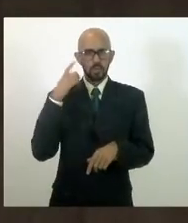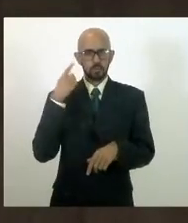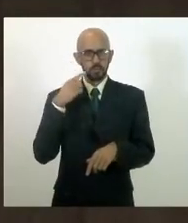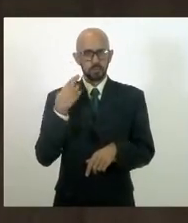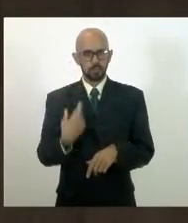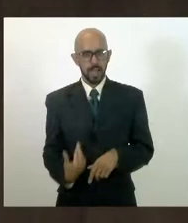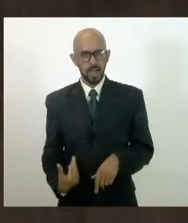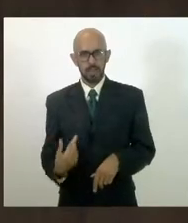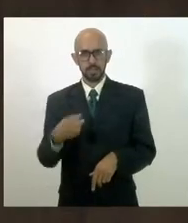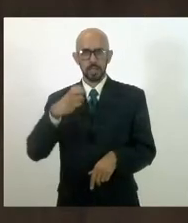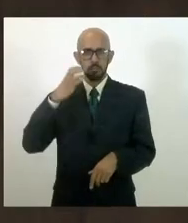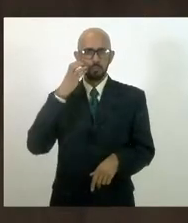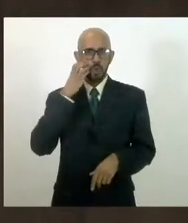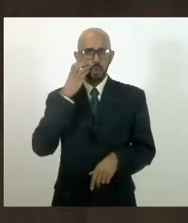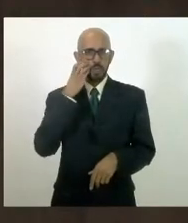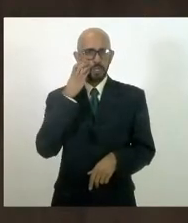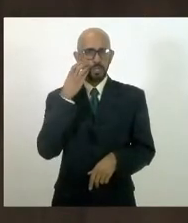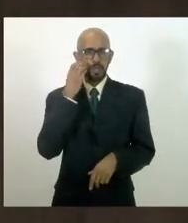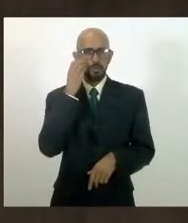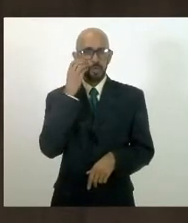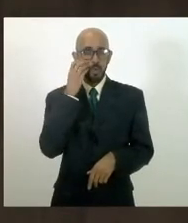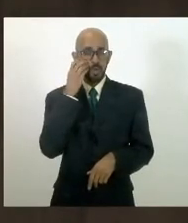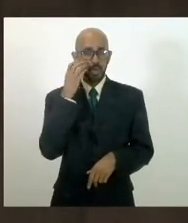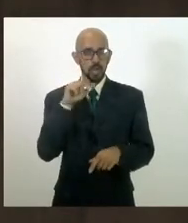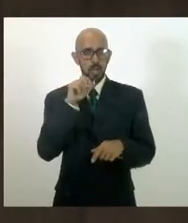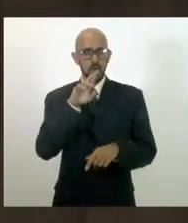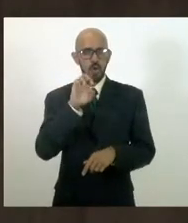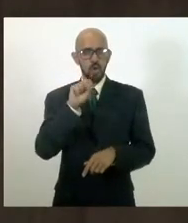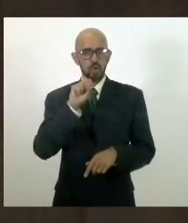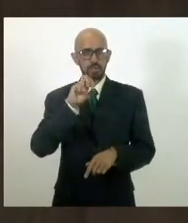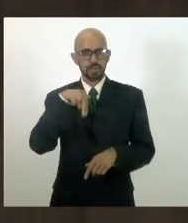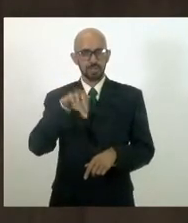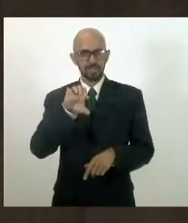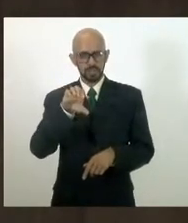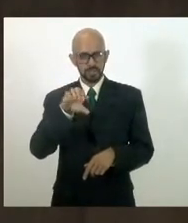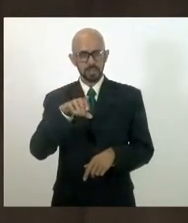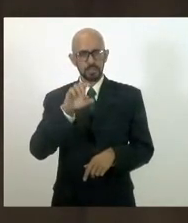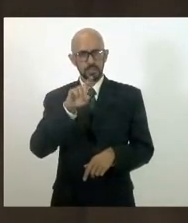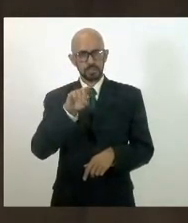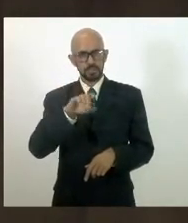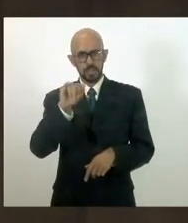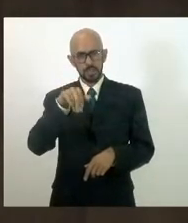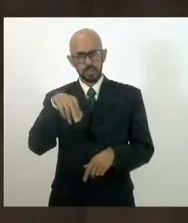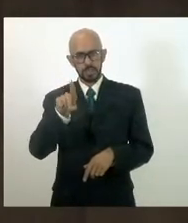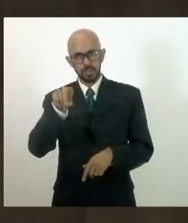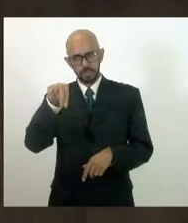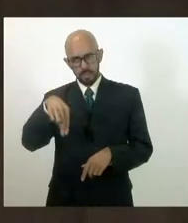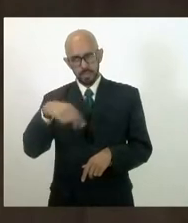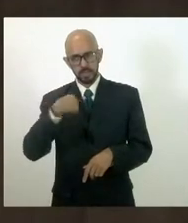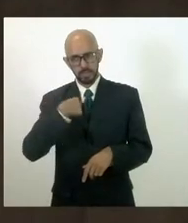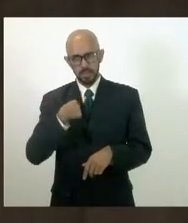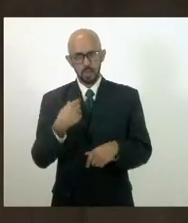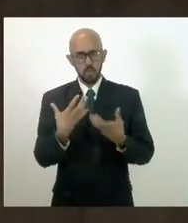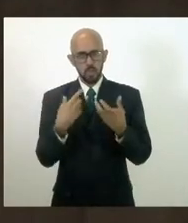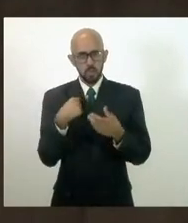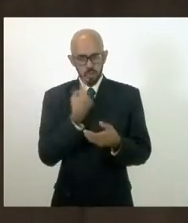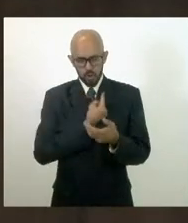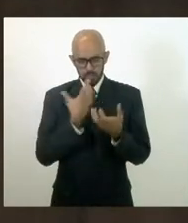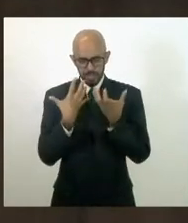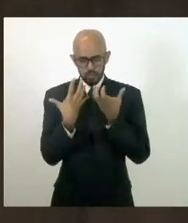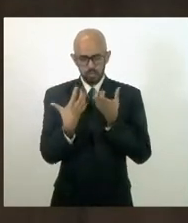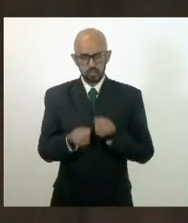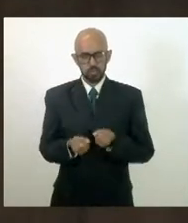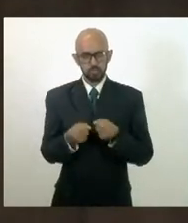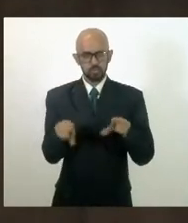Mônica Francisco, Rosane Félix, Tia Ju, Zeidã, Dani Monteiro, e eu assumimos também